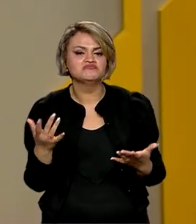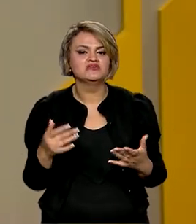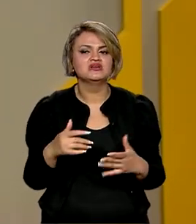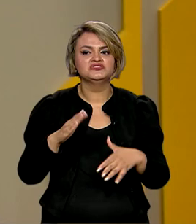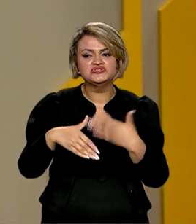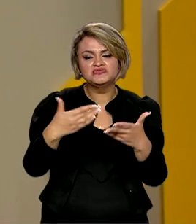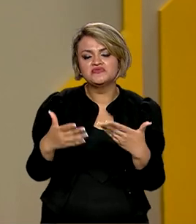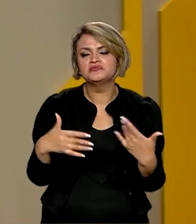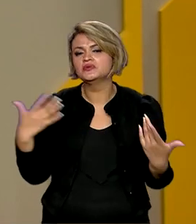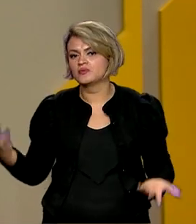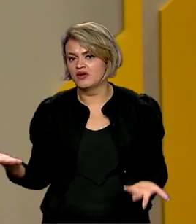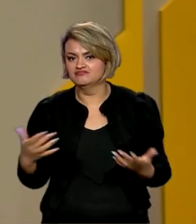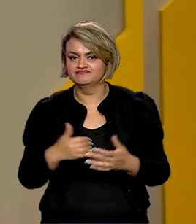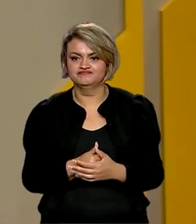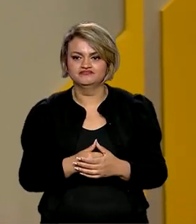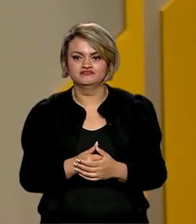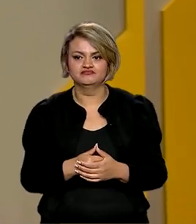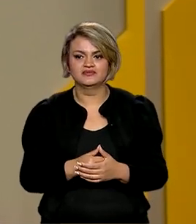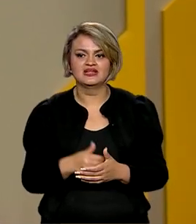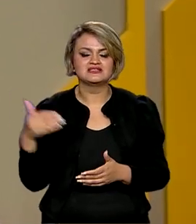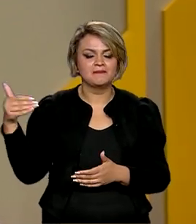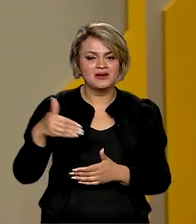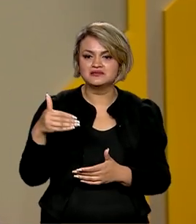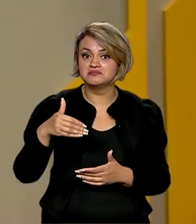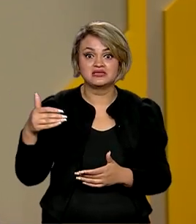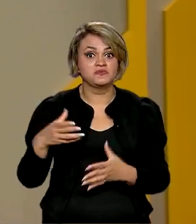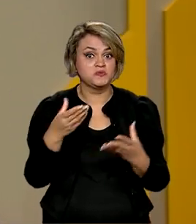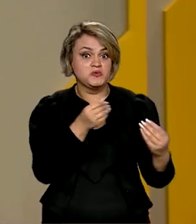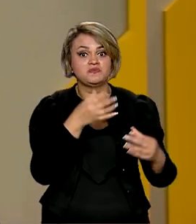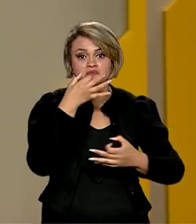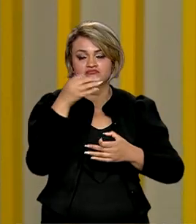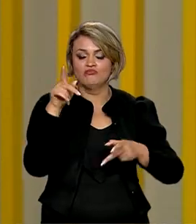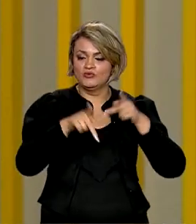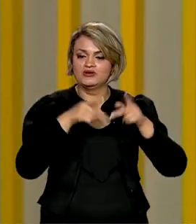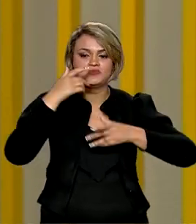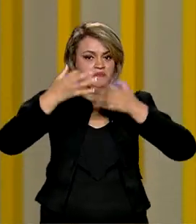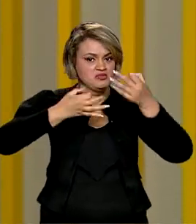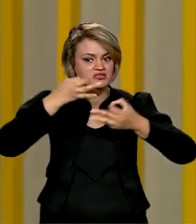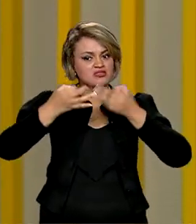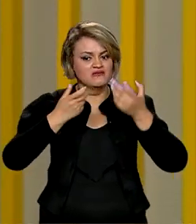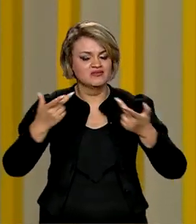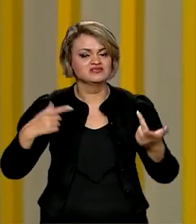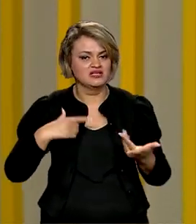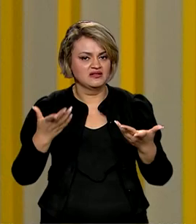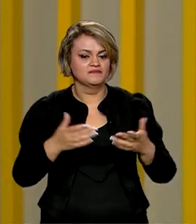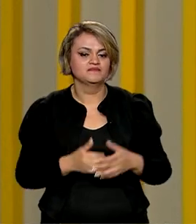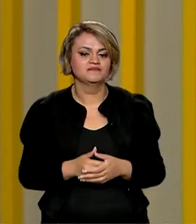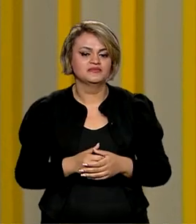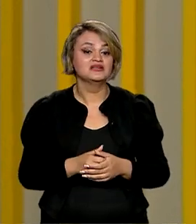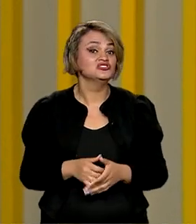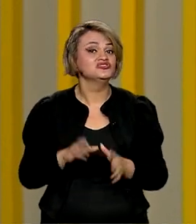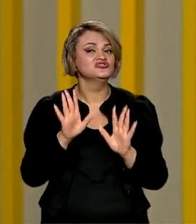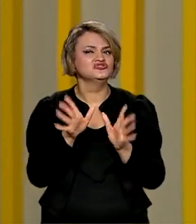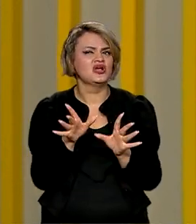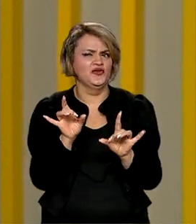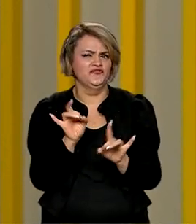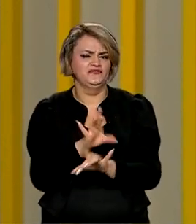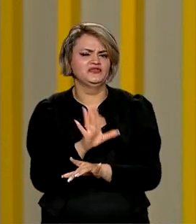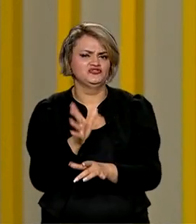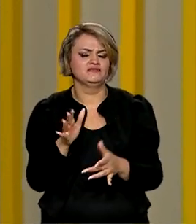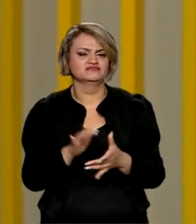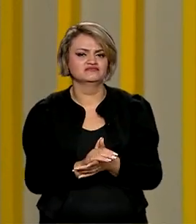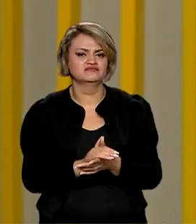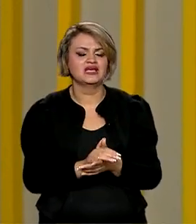desdobramentos dessa participação recorde da população? Bom, nós estamos na fase final, a fase